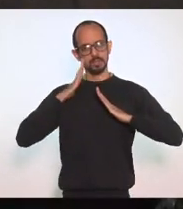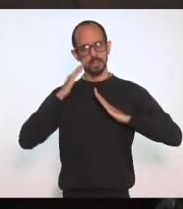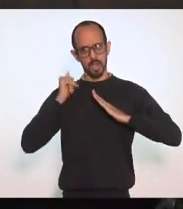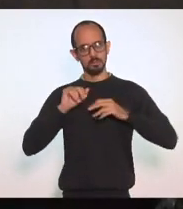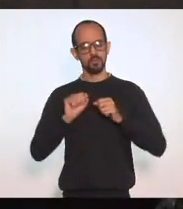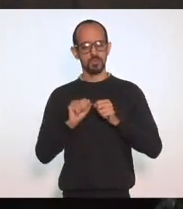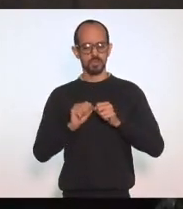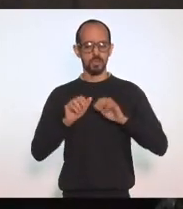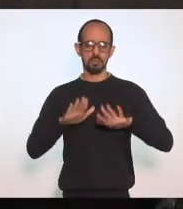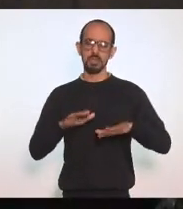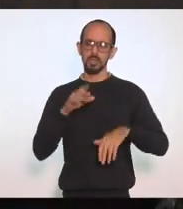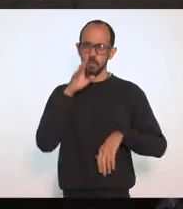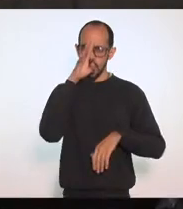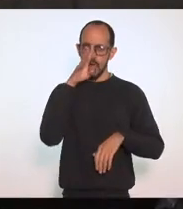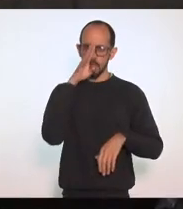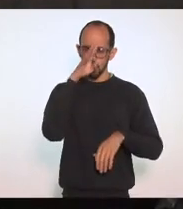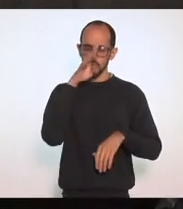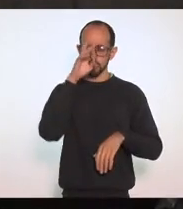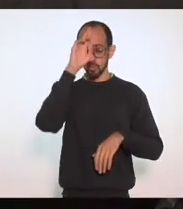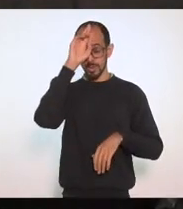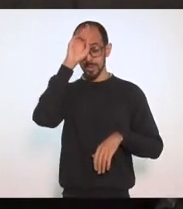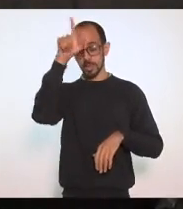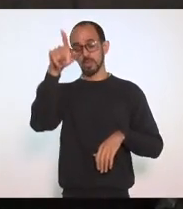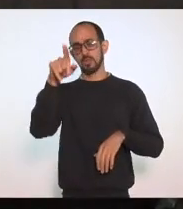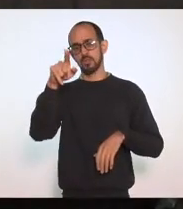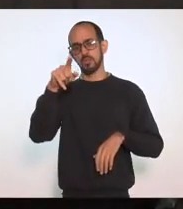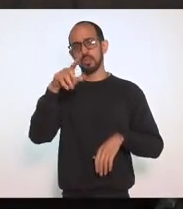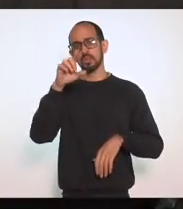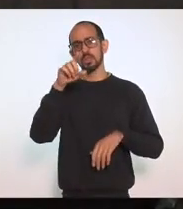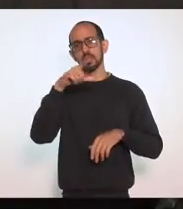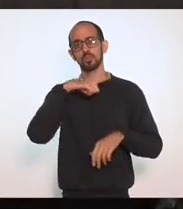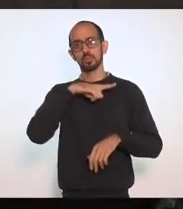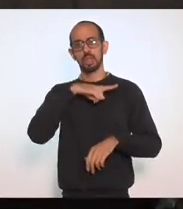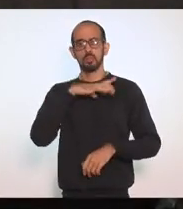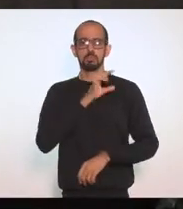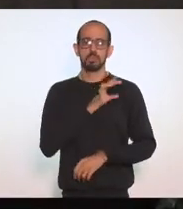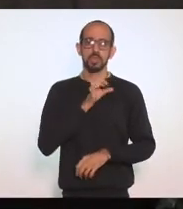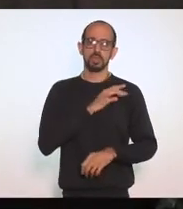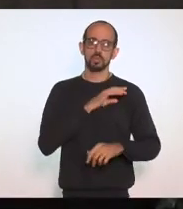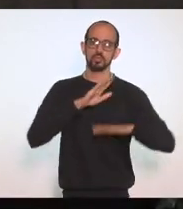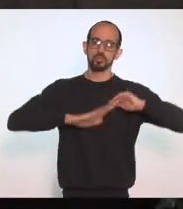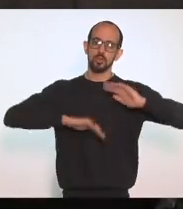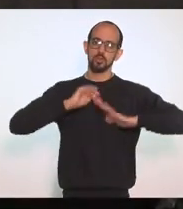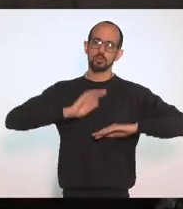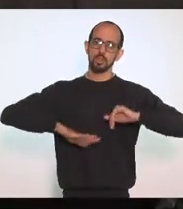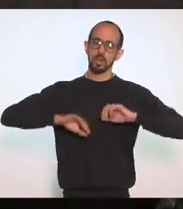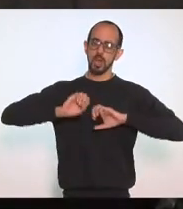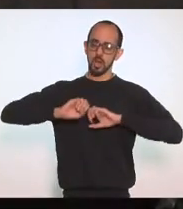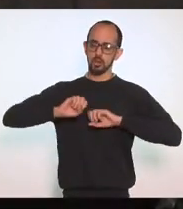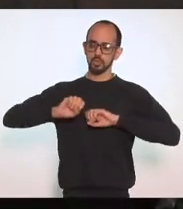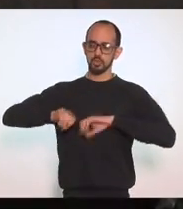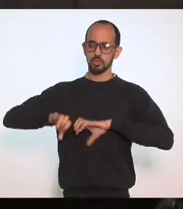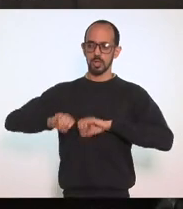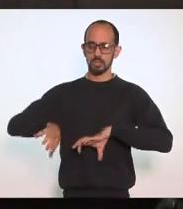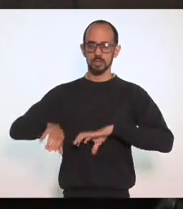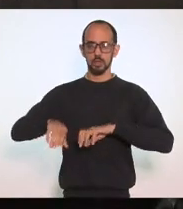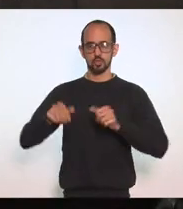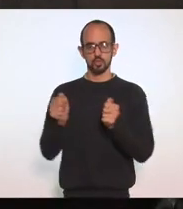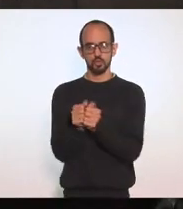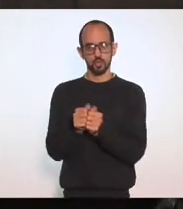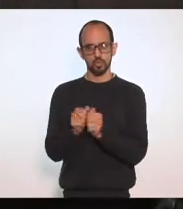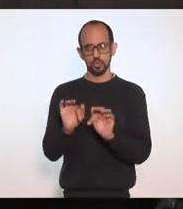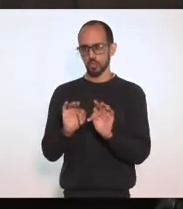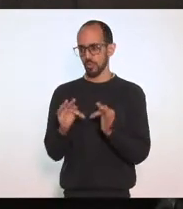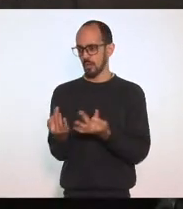absurdo Considero um equívoco Uma temeridade Colocar profissionais De educação Estudantes E suas respectivas famílias Em